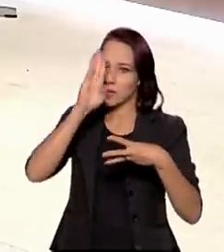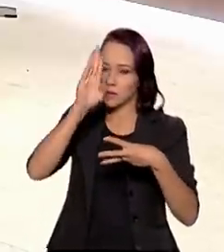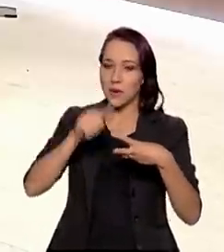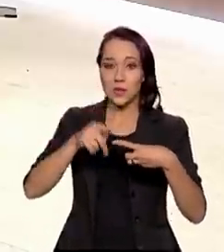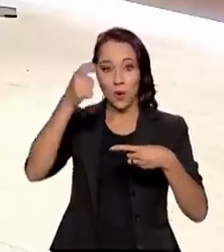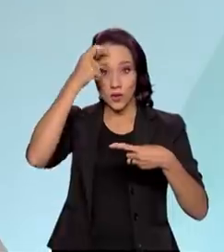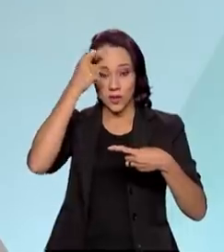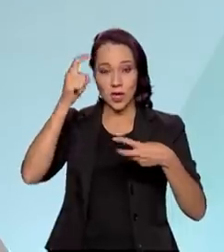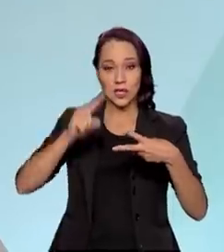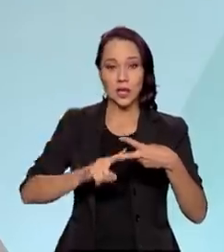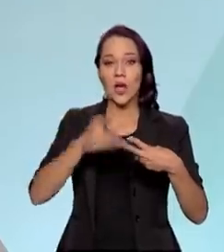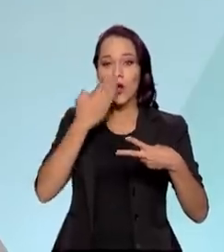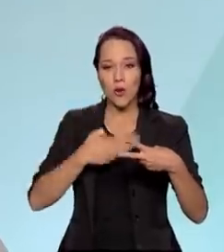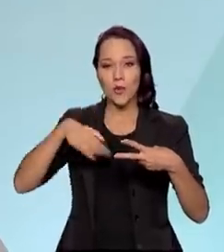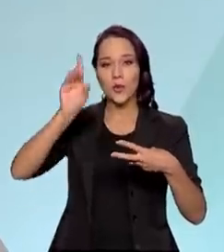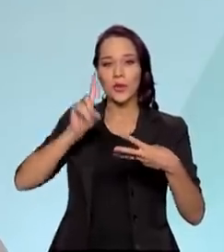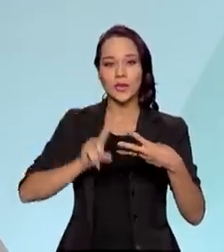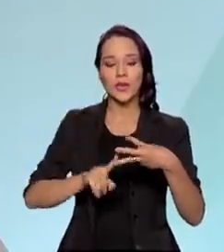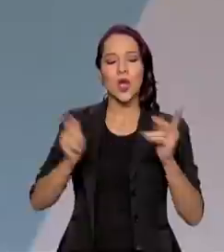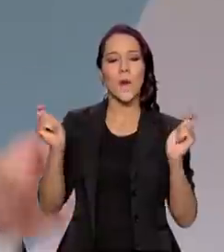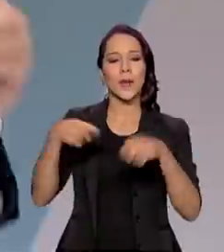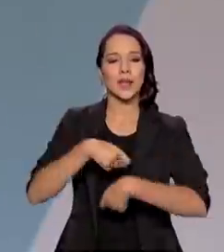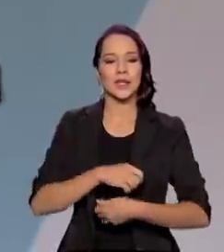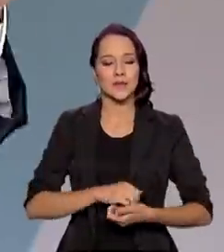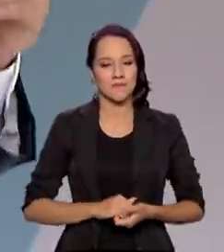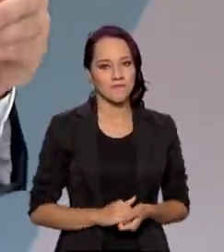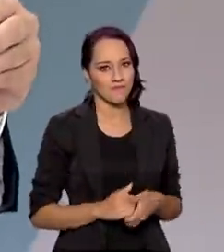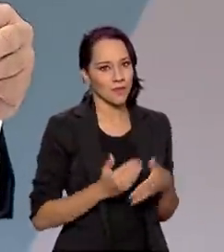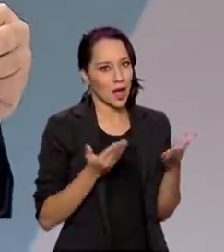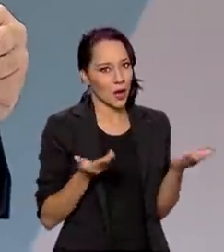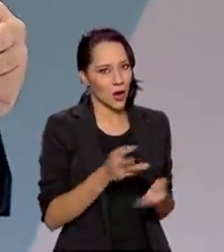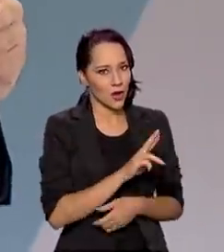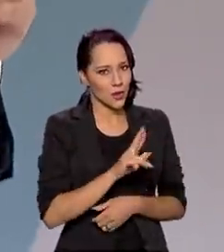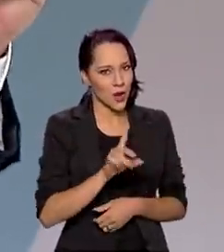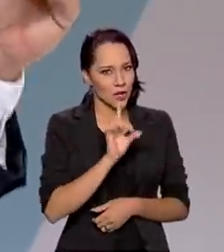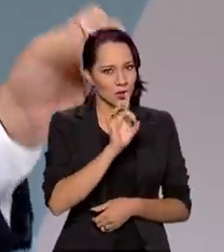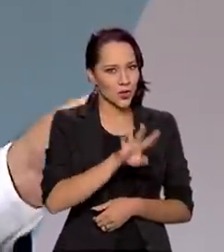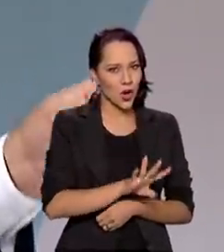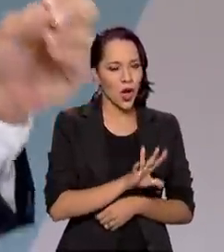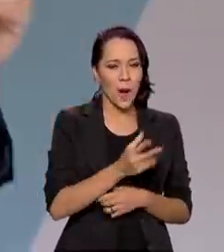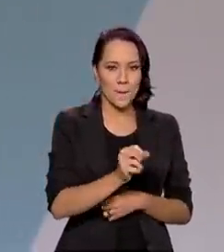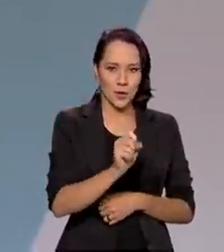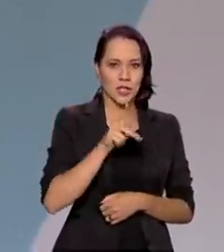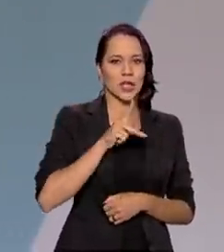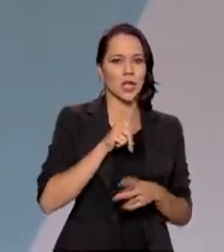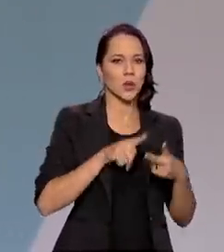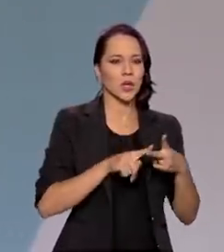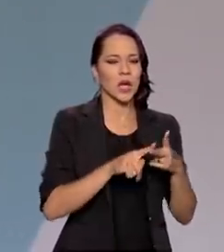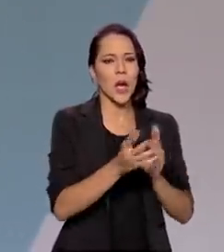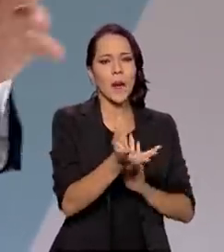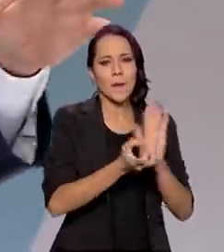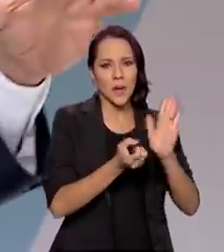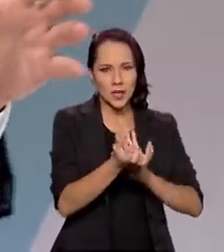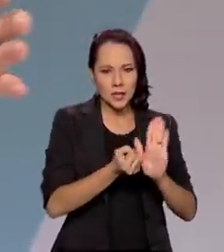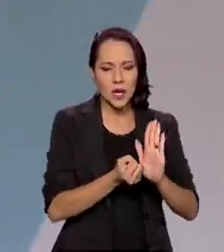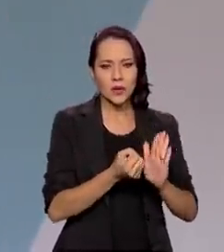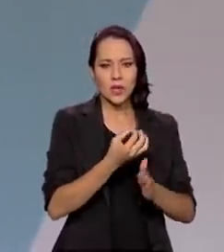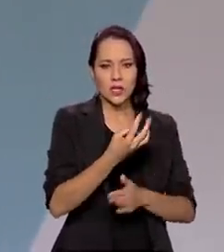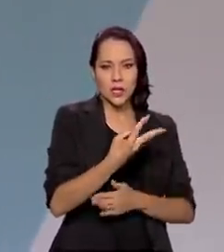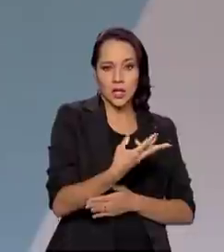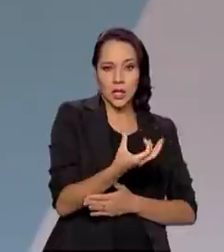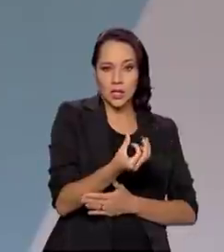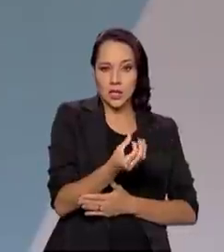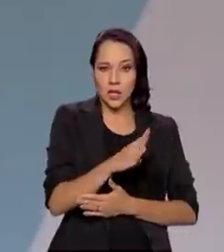consciência, compromisso e competência. Agora, não é só a aposentadoria e pensão desses 36